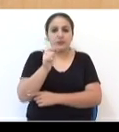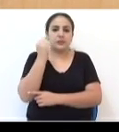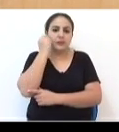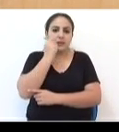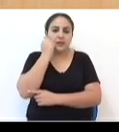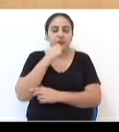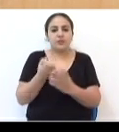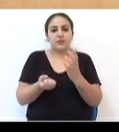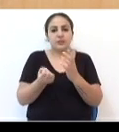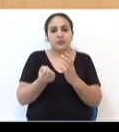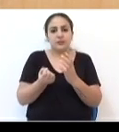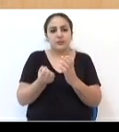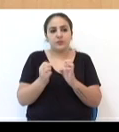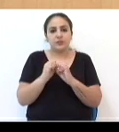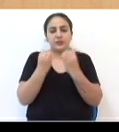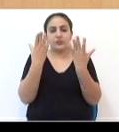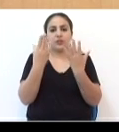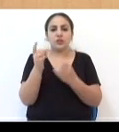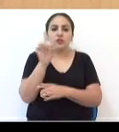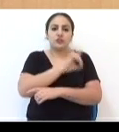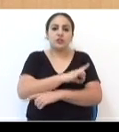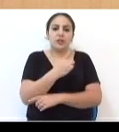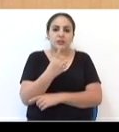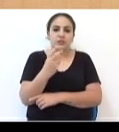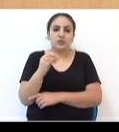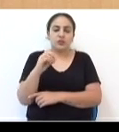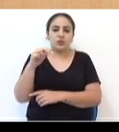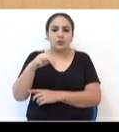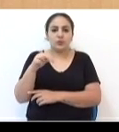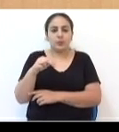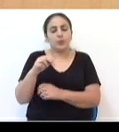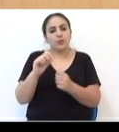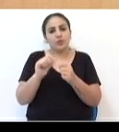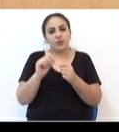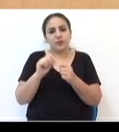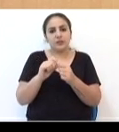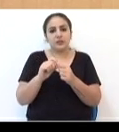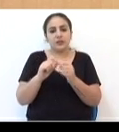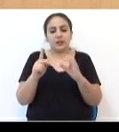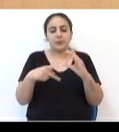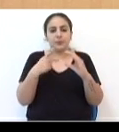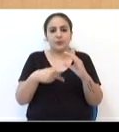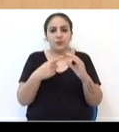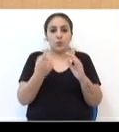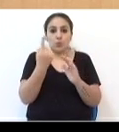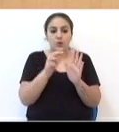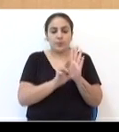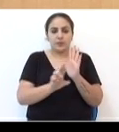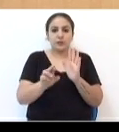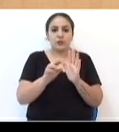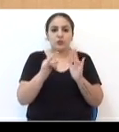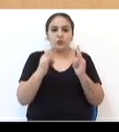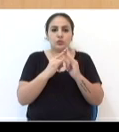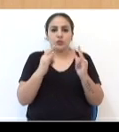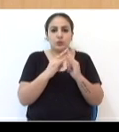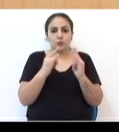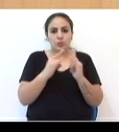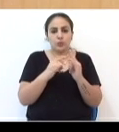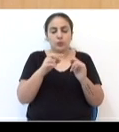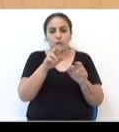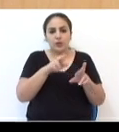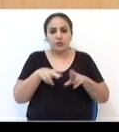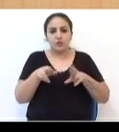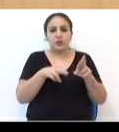de novembro, foi destaque na tribuna popular da Câmara de Vereadores. Um representante do Instituto Regional do Negro